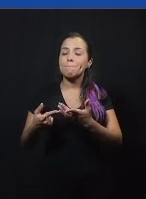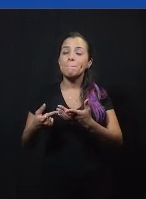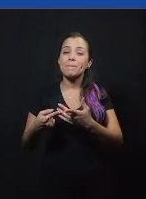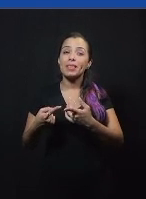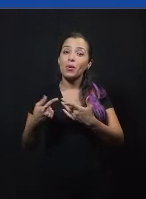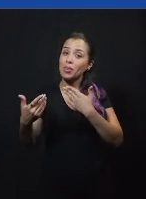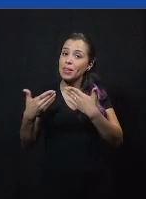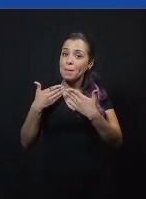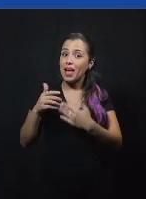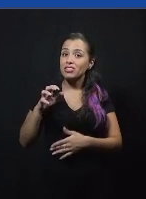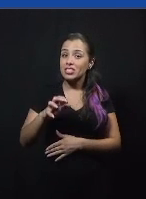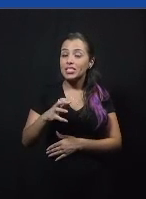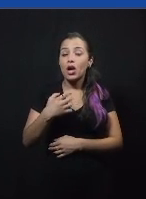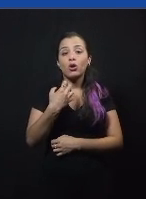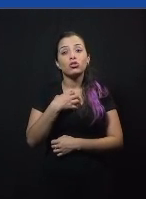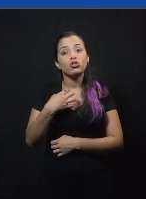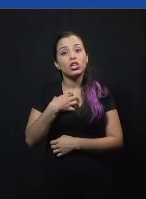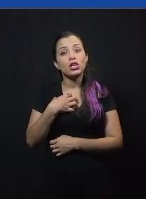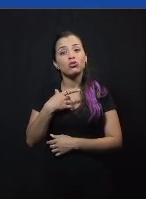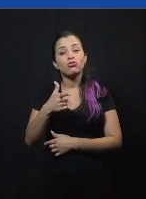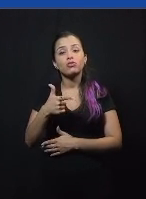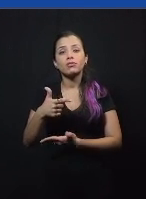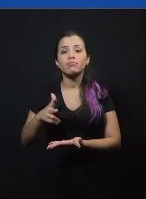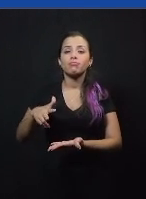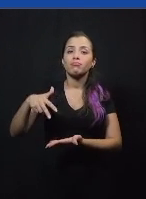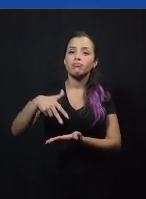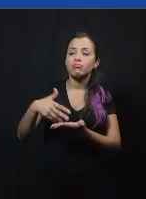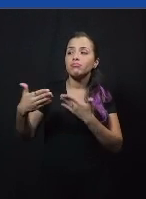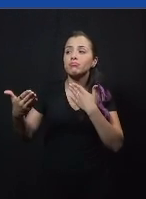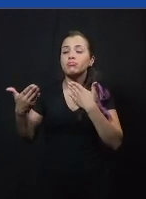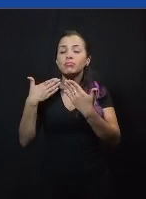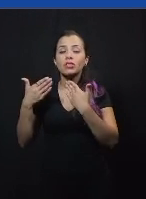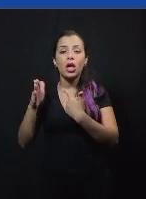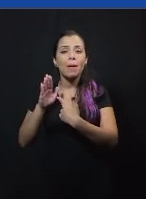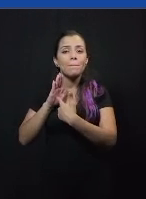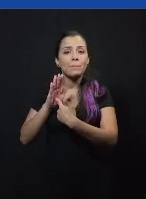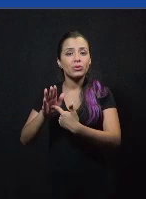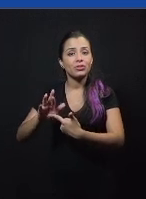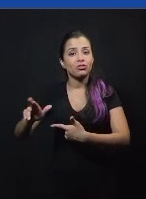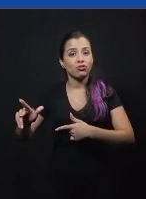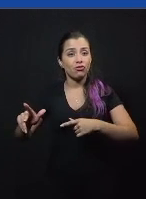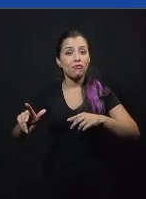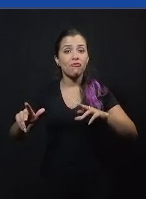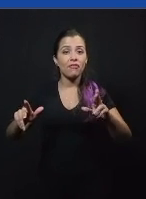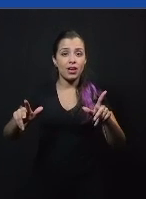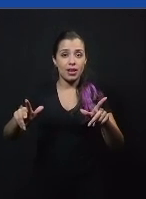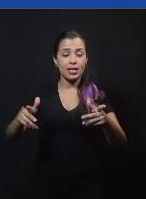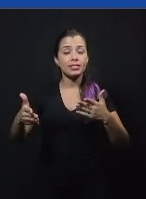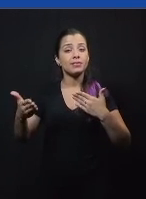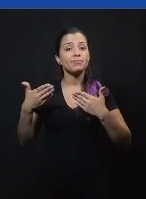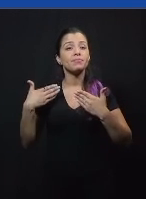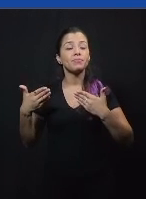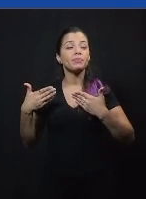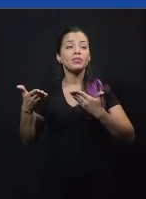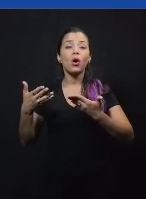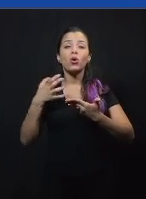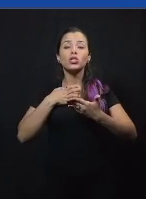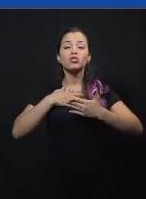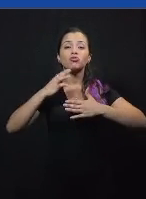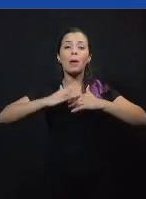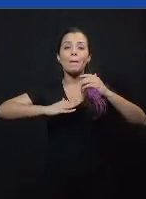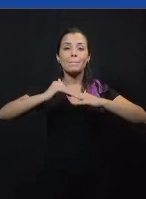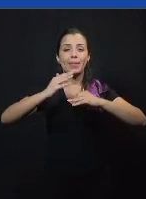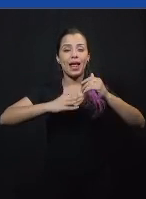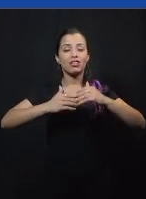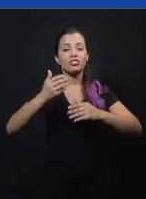você se colocar no lugar como já foi falado aqui mas reforçando com a minha experiência agora esse exercício tem que se colocar no lugar do